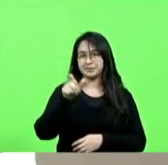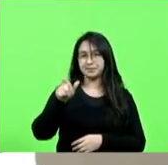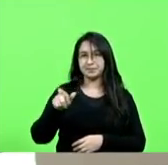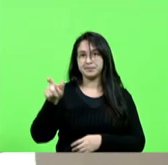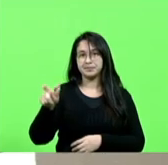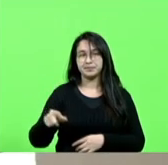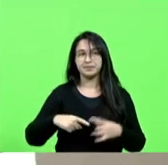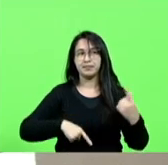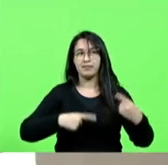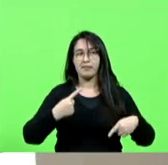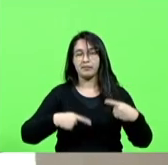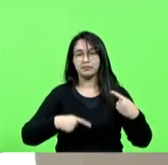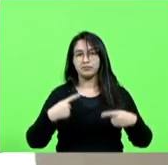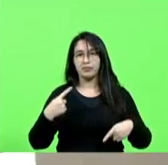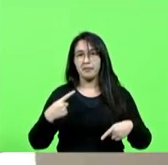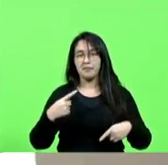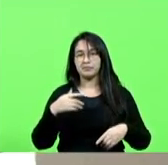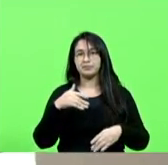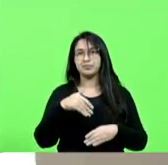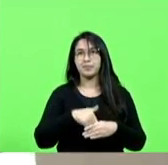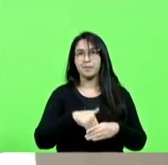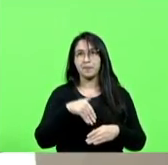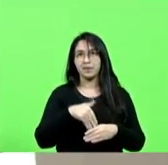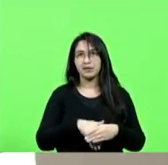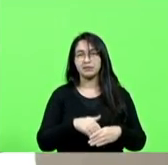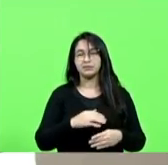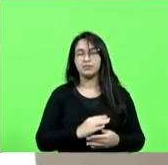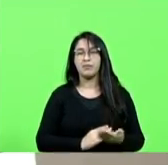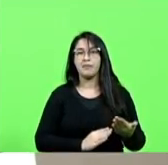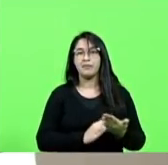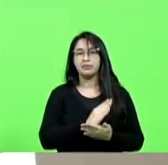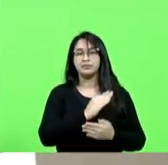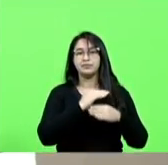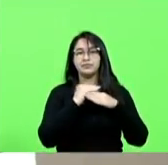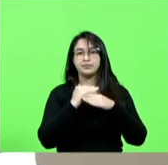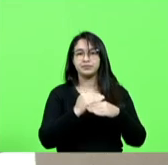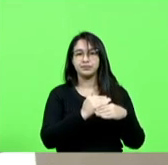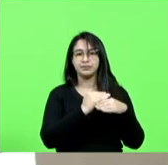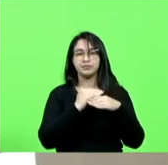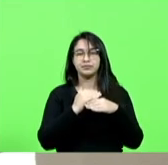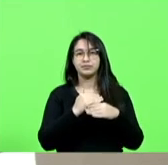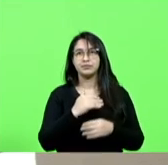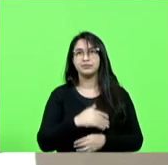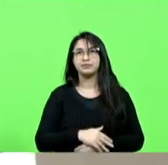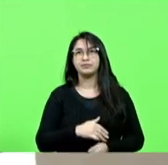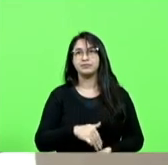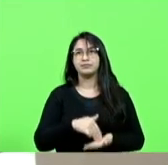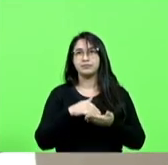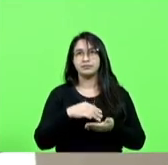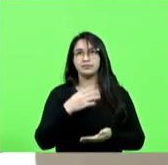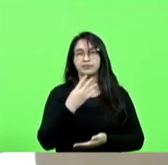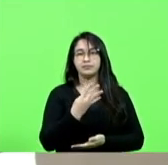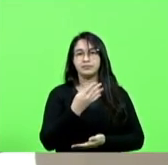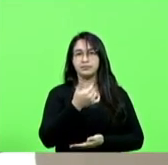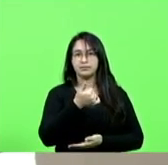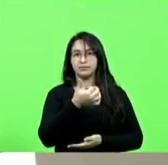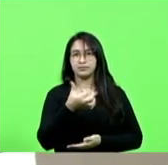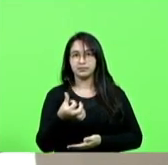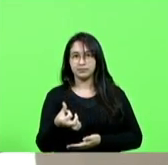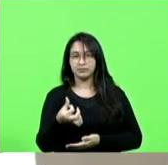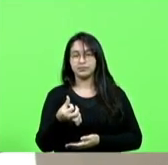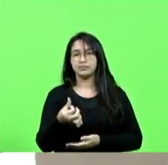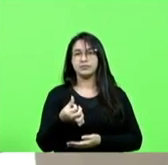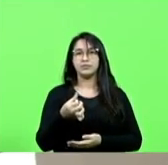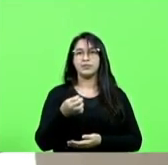quem queira discutir em votação. Deputados que aprovam, permaneça como se encontra. Aprovado por unanimidade. Moção 416. Autor deputado Milton